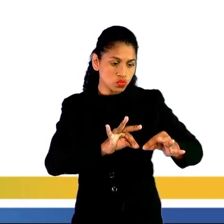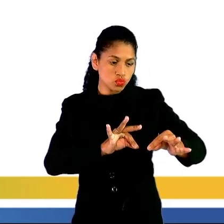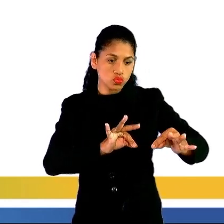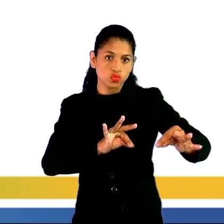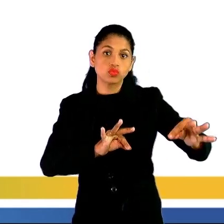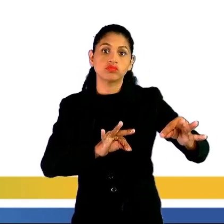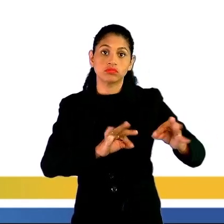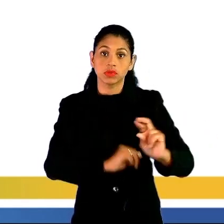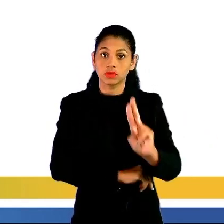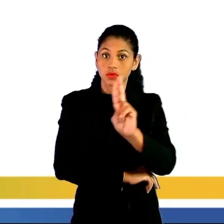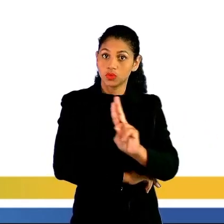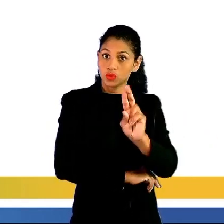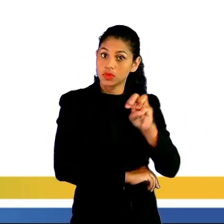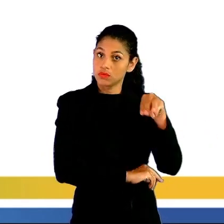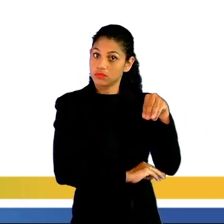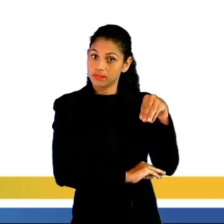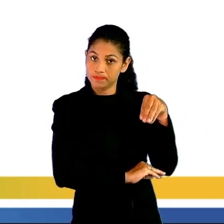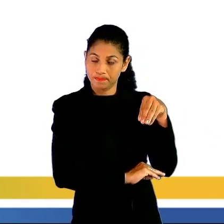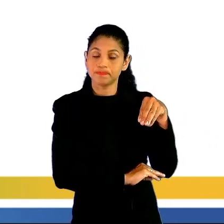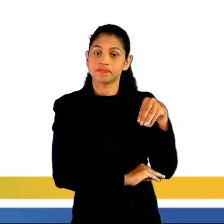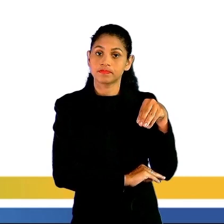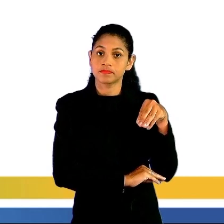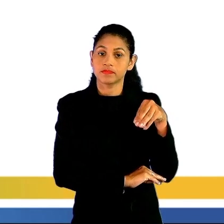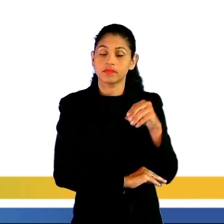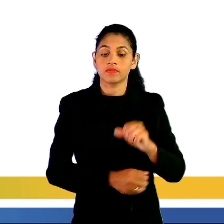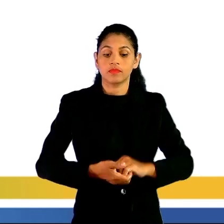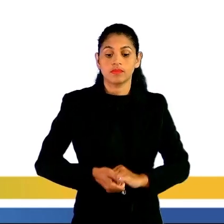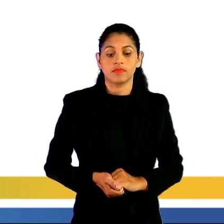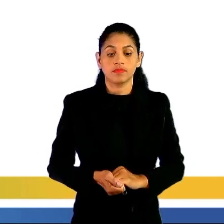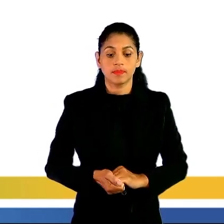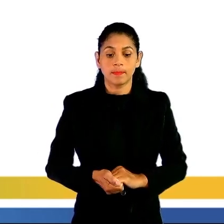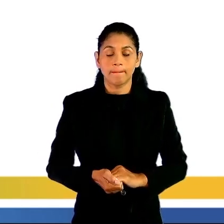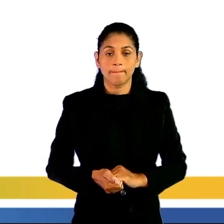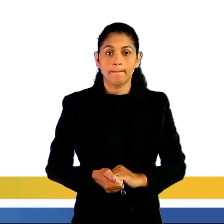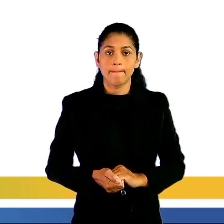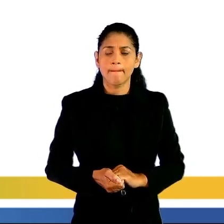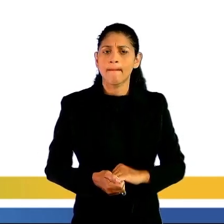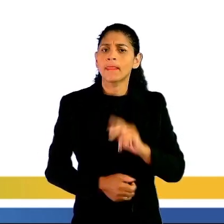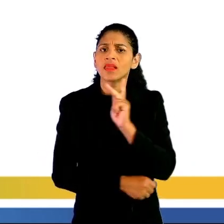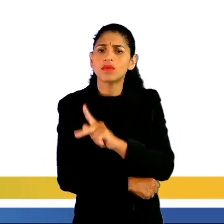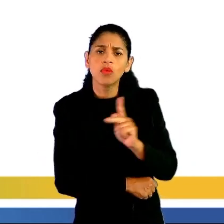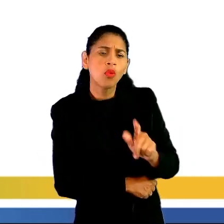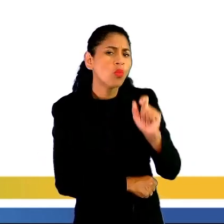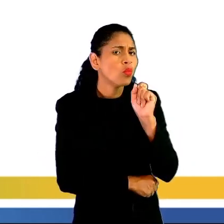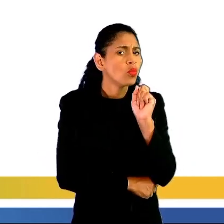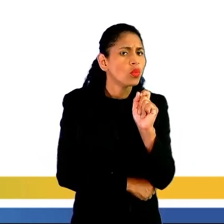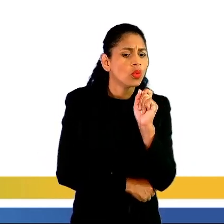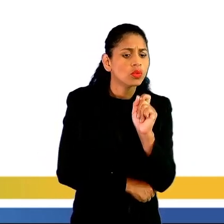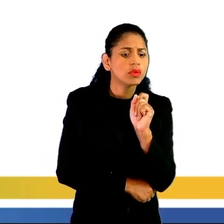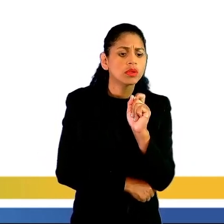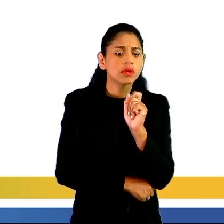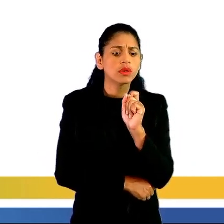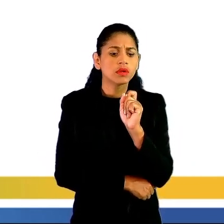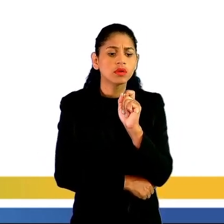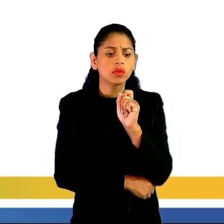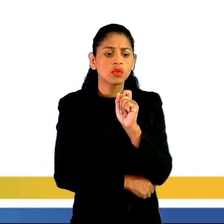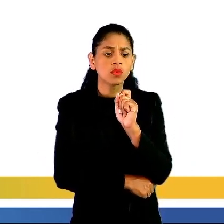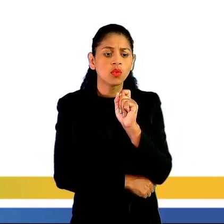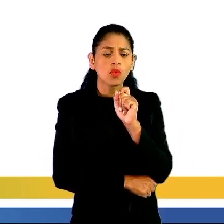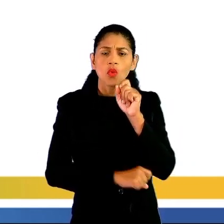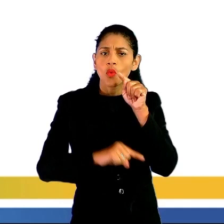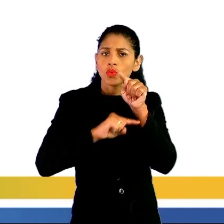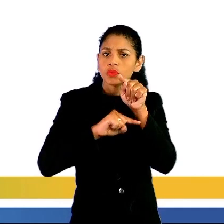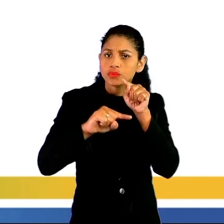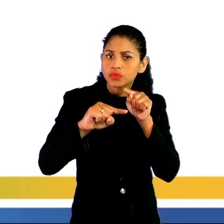metro. E os múltiplos e submúltiplos. Professor, o que é um múltiplo do metro? Quilômetro,